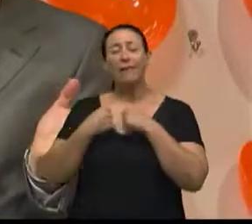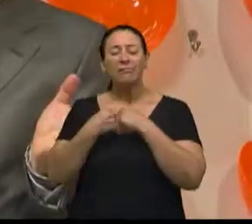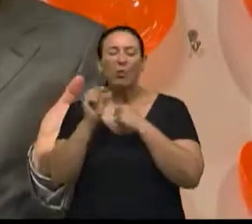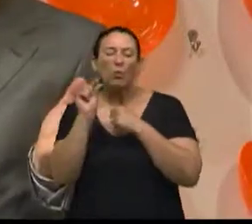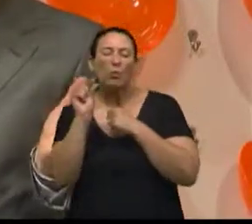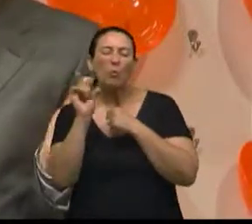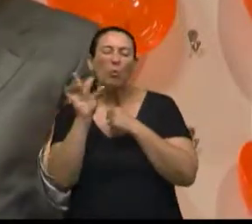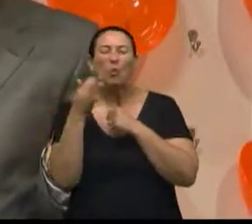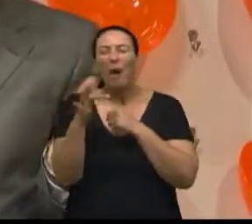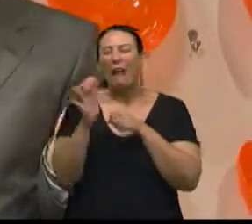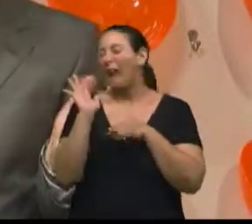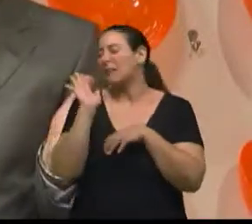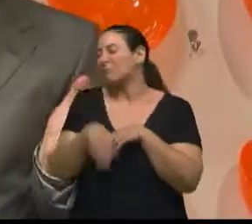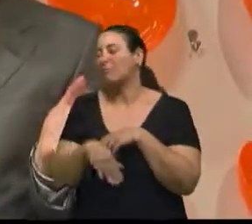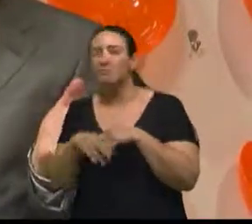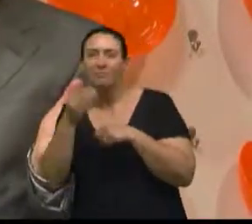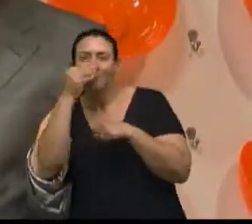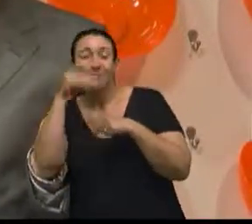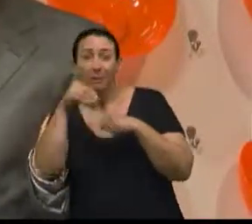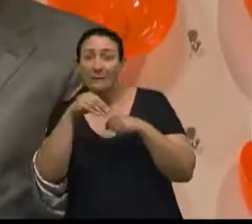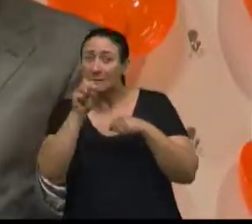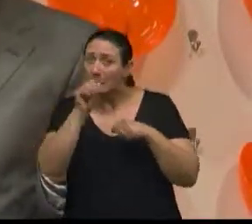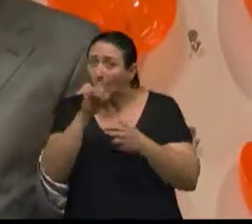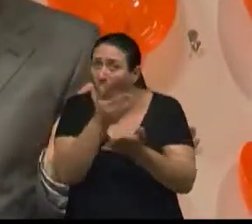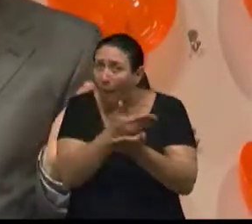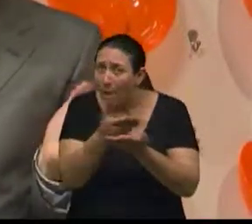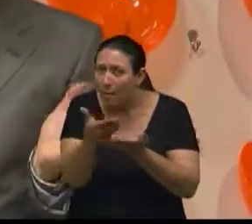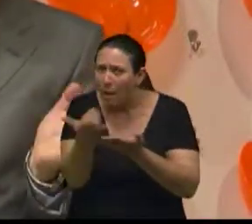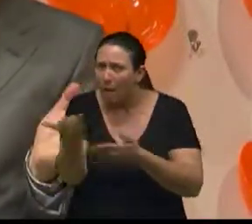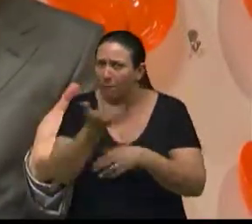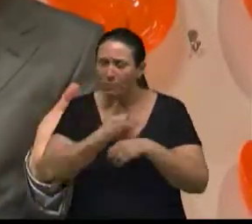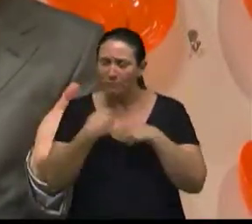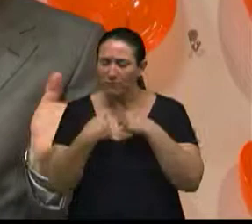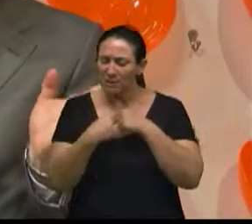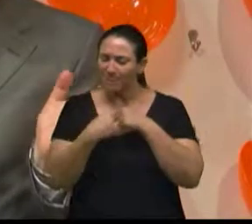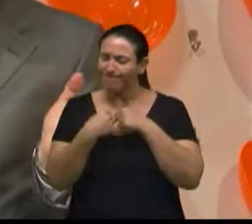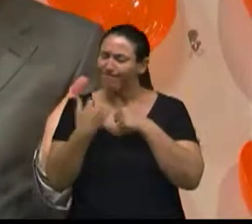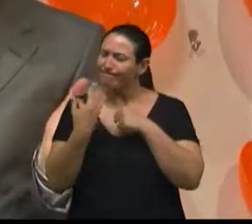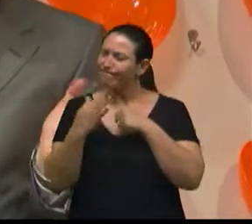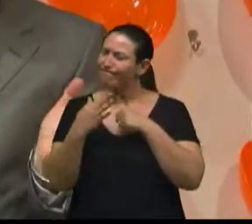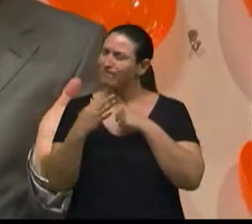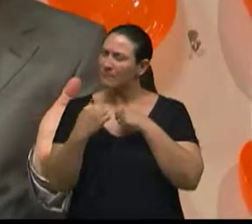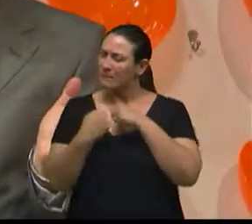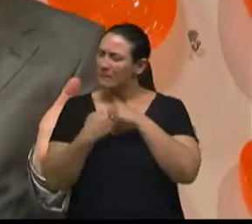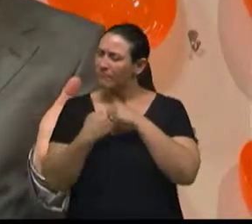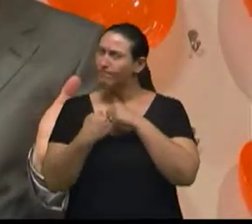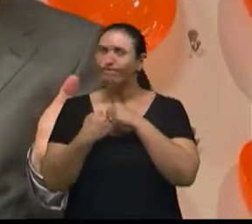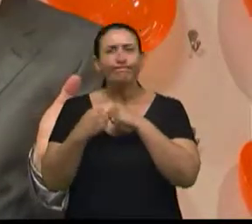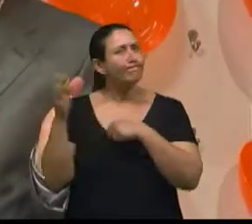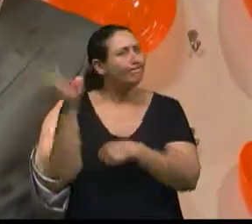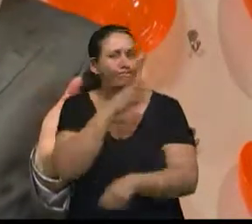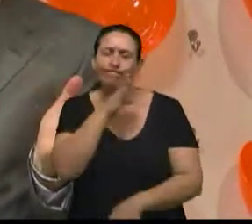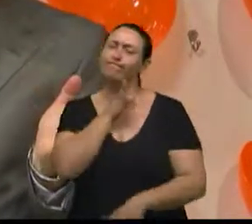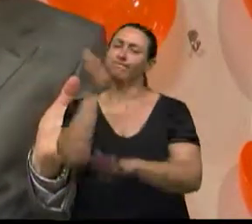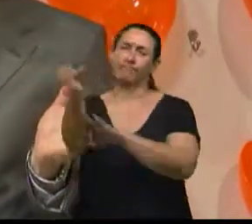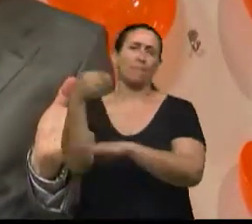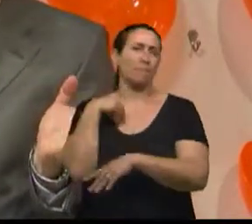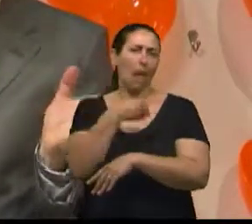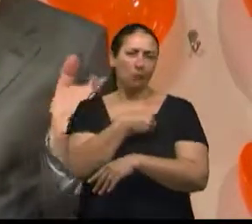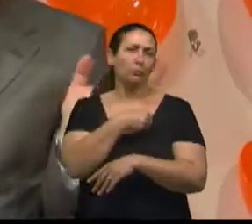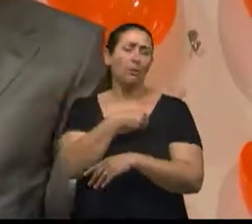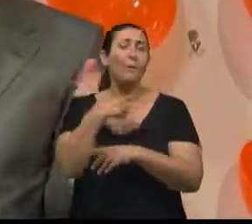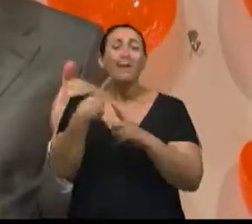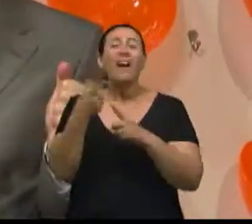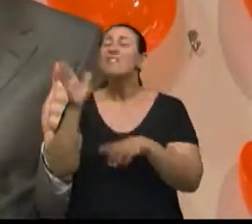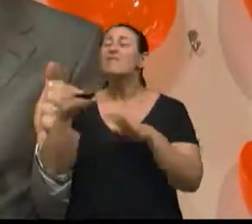começar a ter os avisos, ela tem que procurar o médico. Ela não pode esperar, porque às vezes, quando ela espera